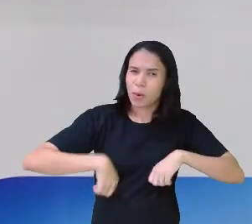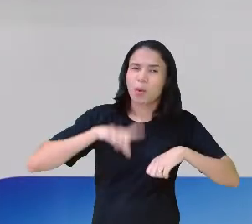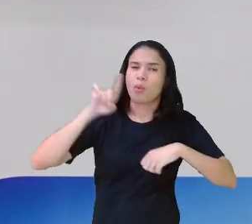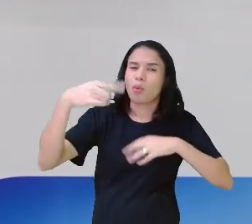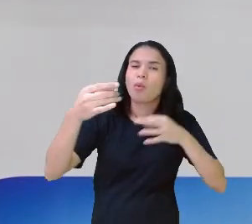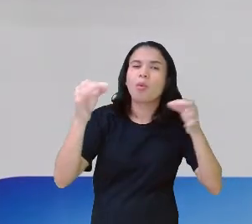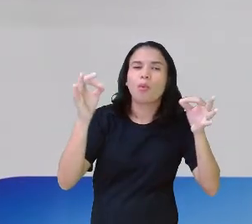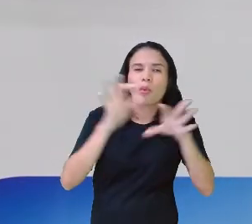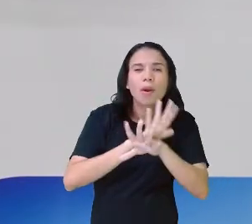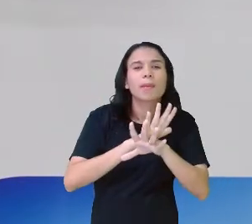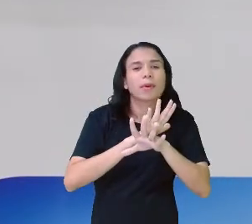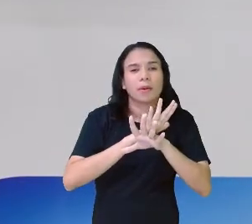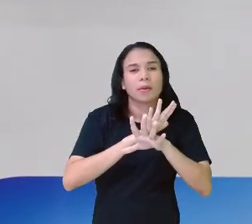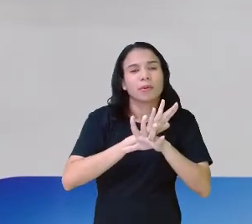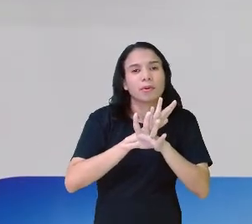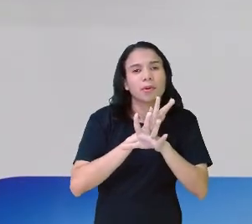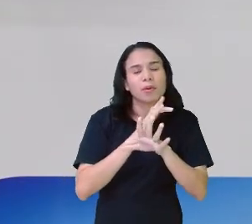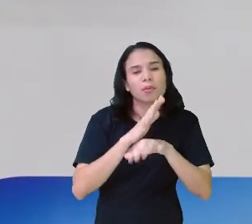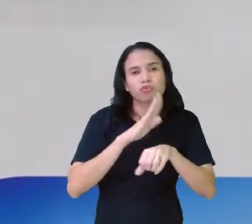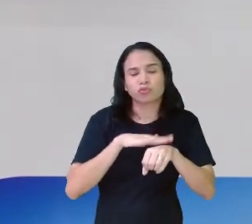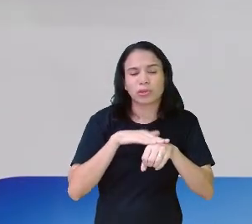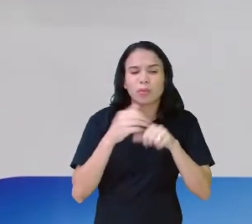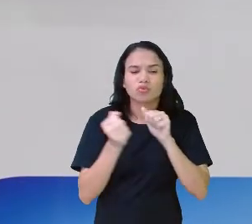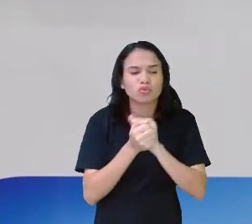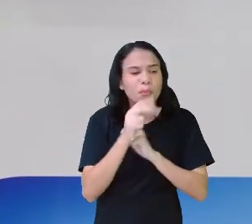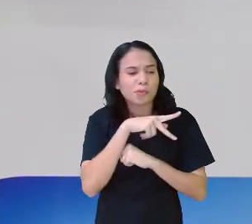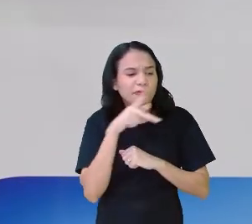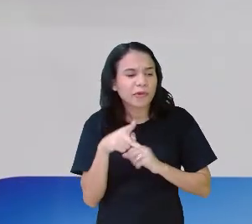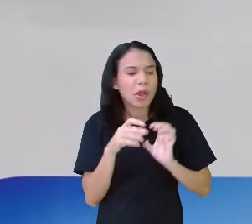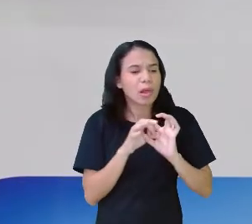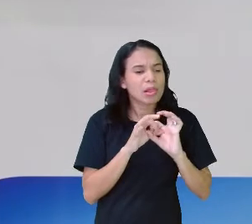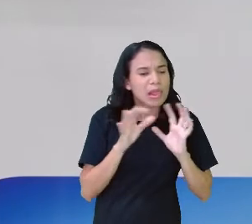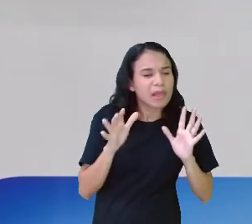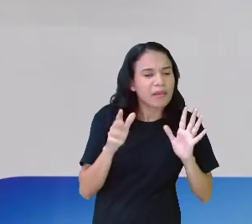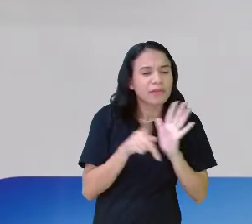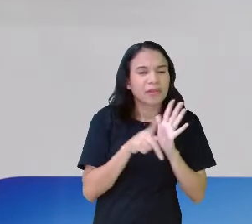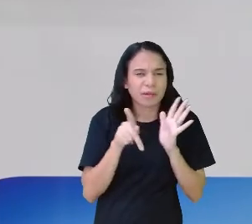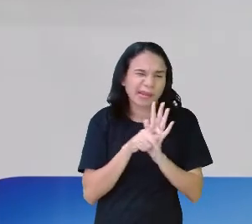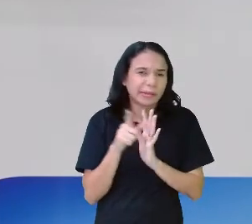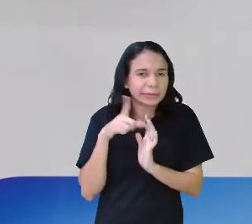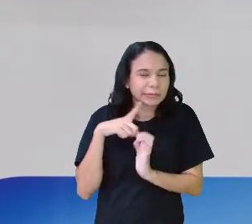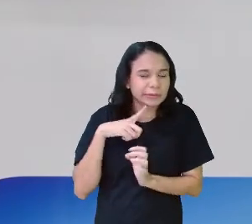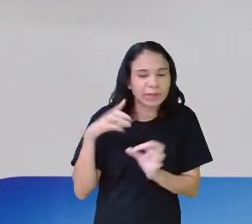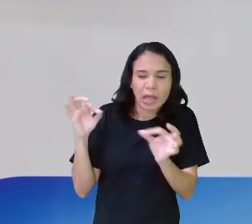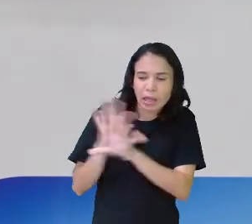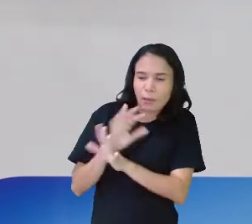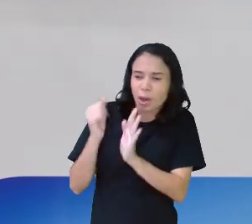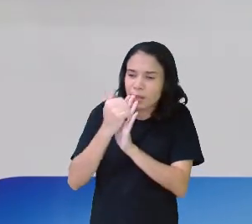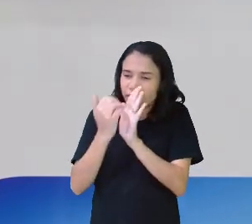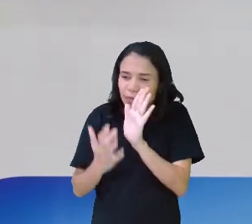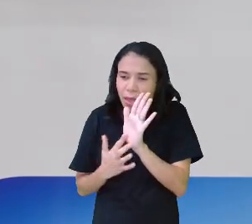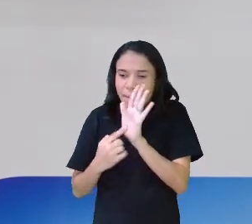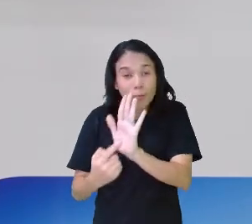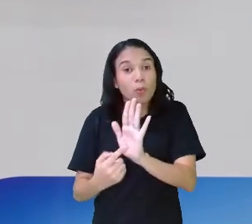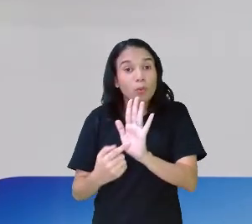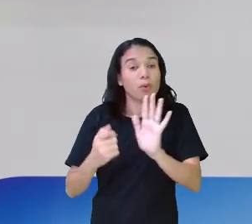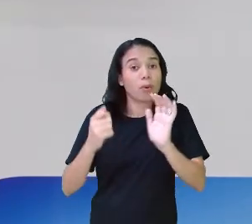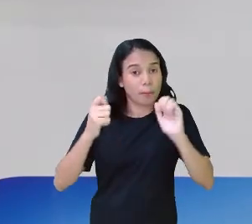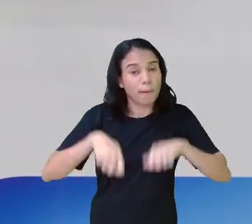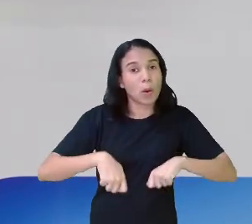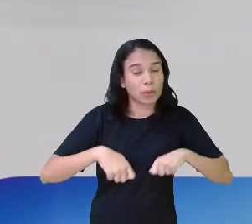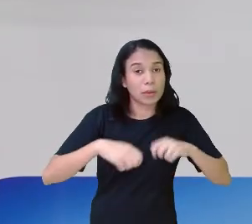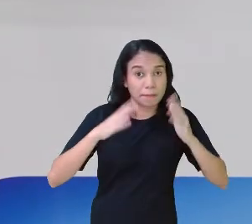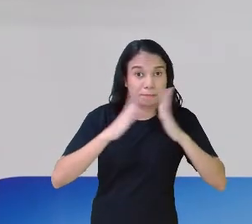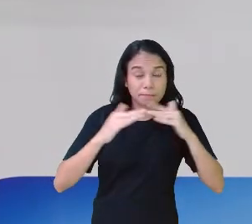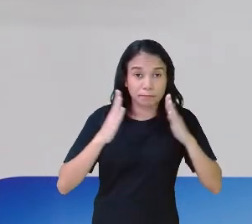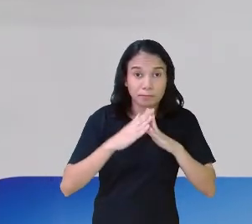de terminar a atividade, num tempo ali que o seu professor tiver ali um pouco mais de ponto disponível, terminou aquela atividade que ele passou em sala, você pode